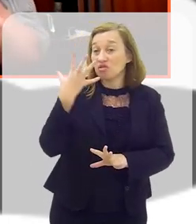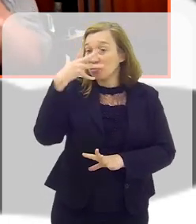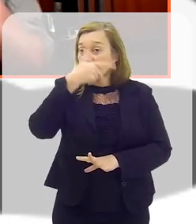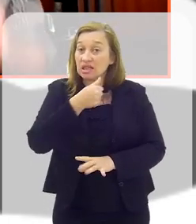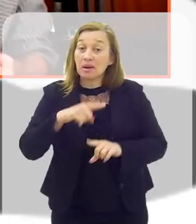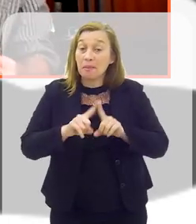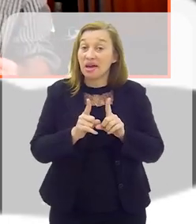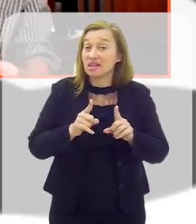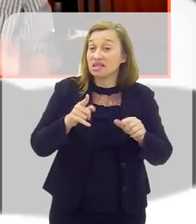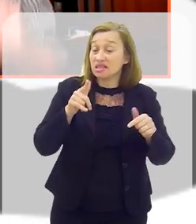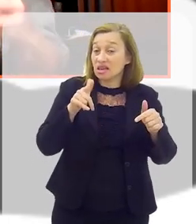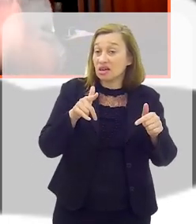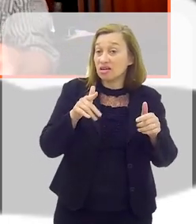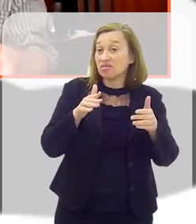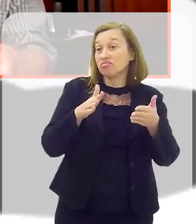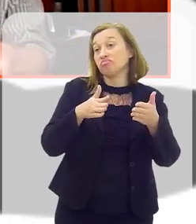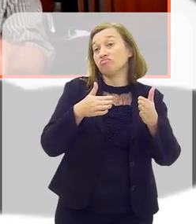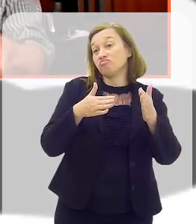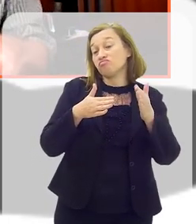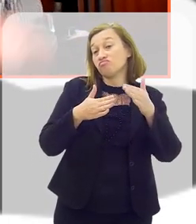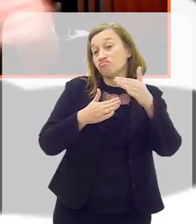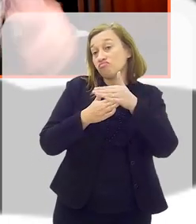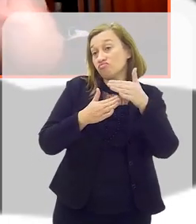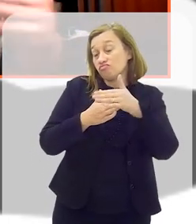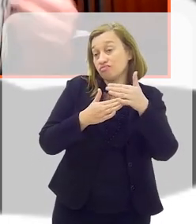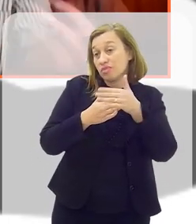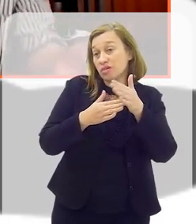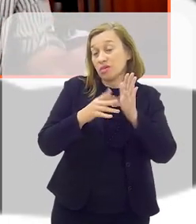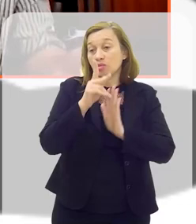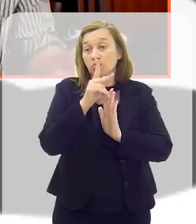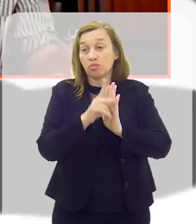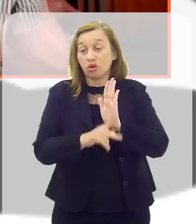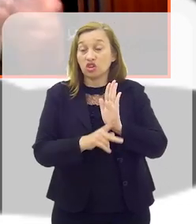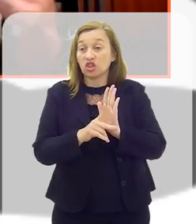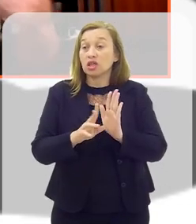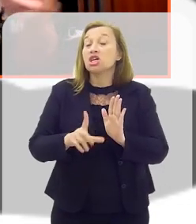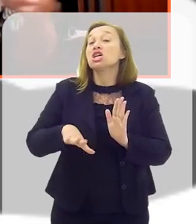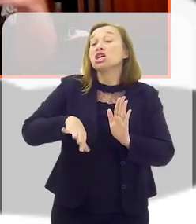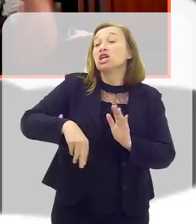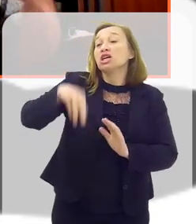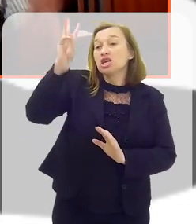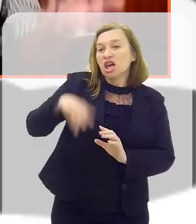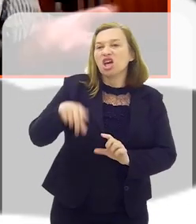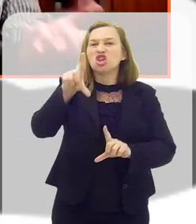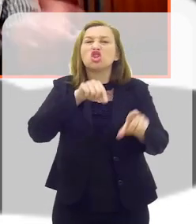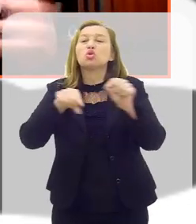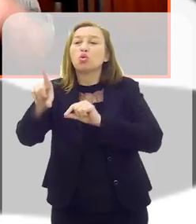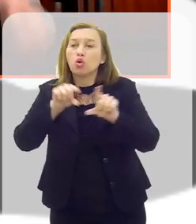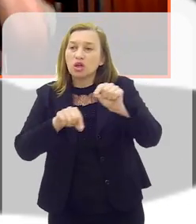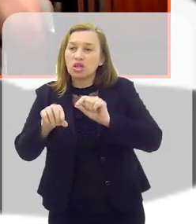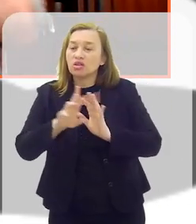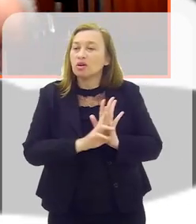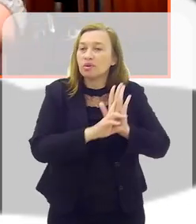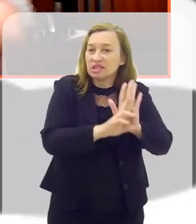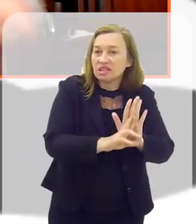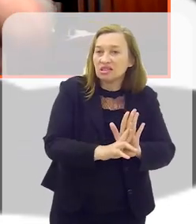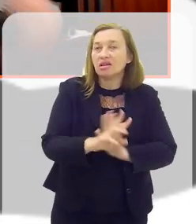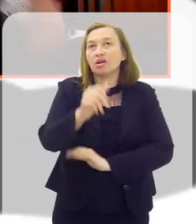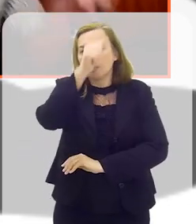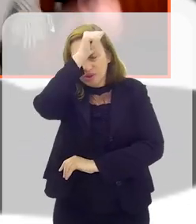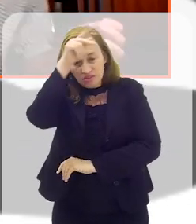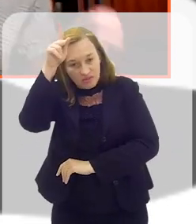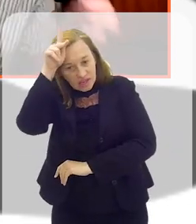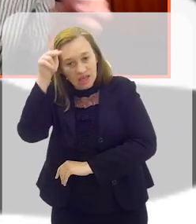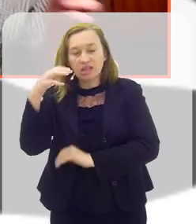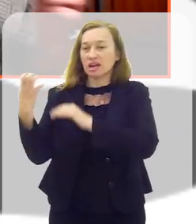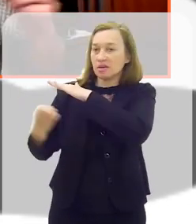um projeto restrito durante muitos anos, porque quem escolhia, na realidade, os embaixadores, era o prefeito, era